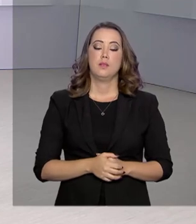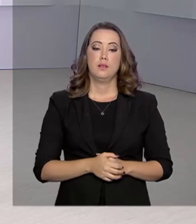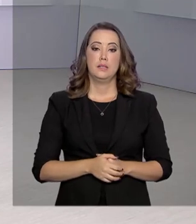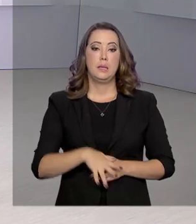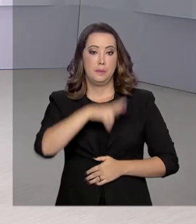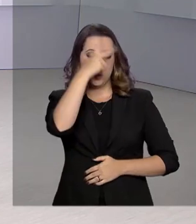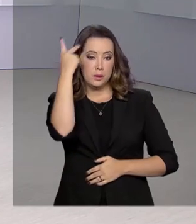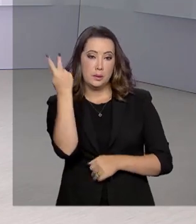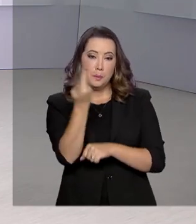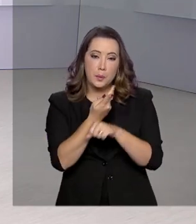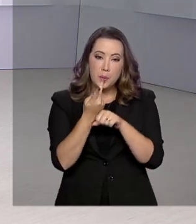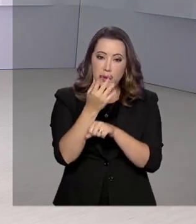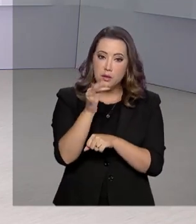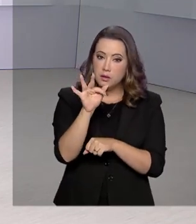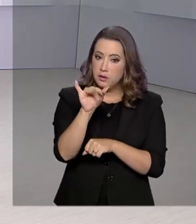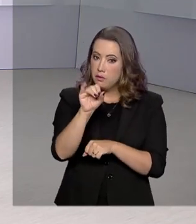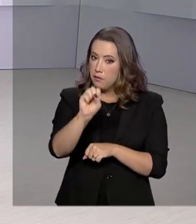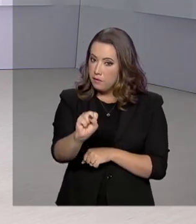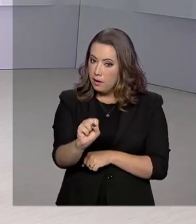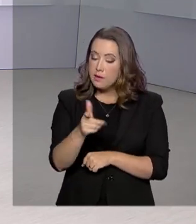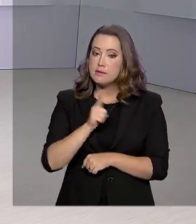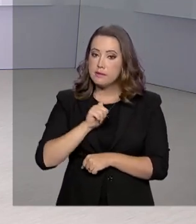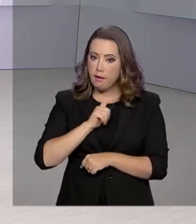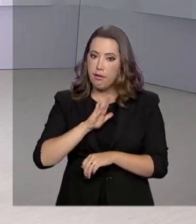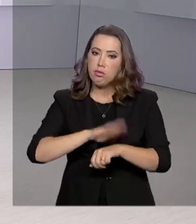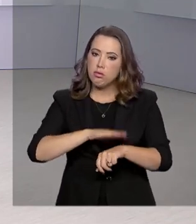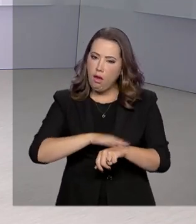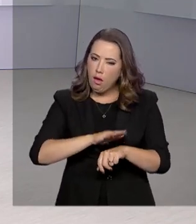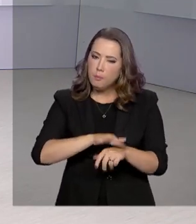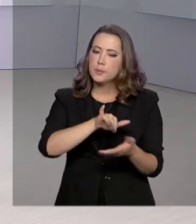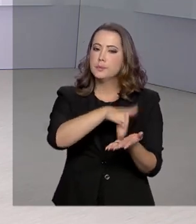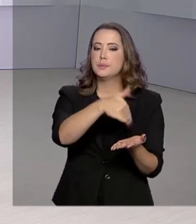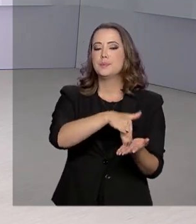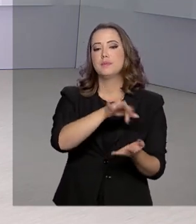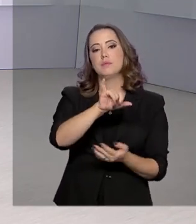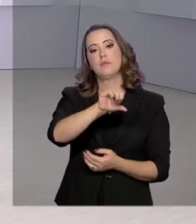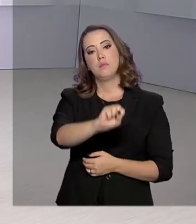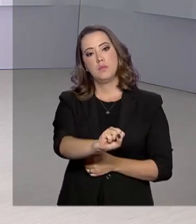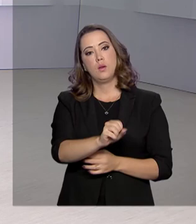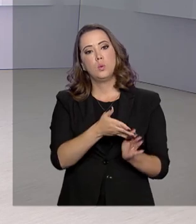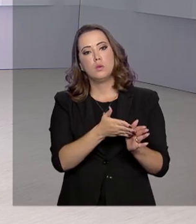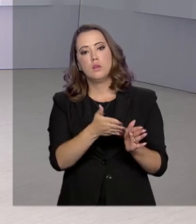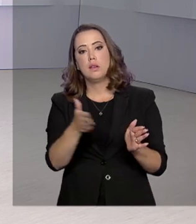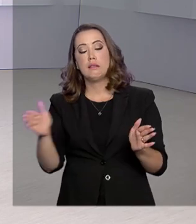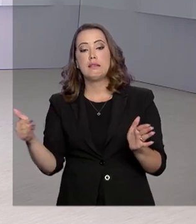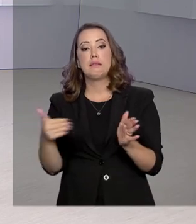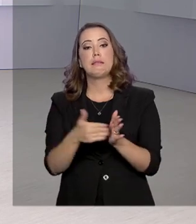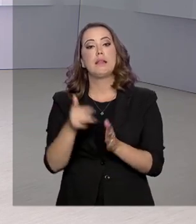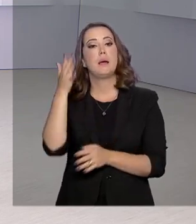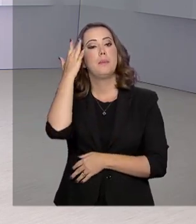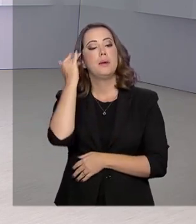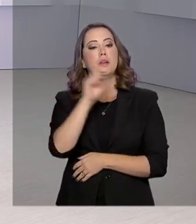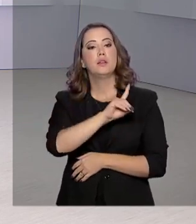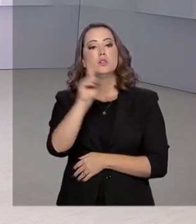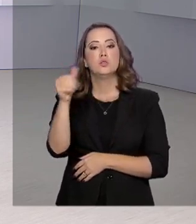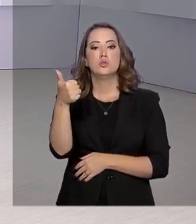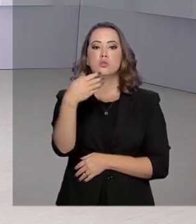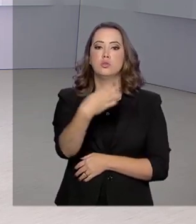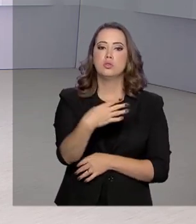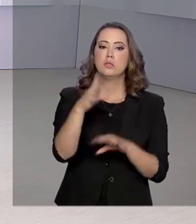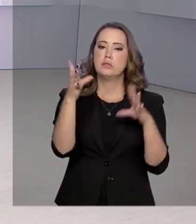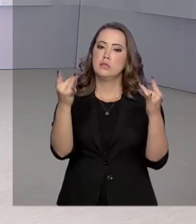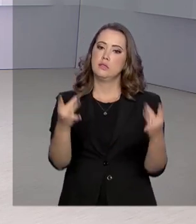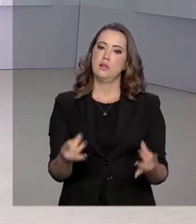de financiamento estudantil tem agora mais um tempinho para se inscrever no FIES. O prazo foi estendido até amanhã, dia 14. Os